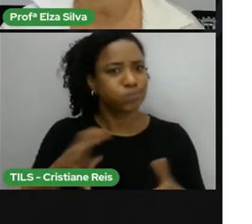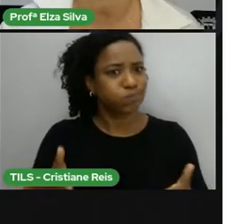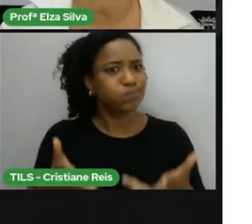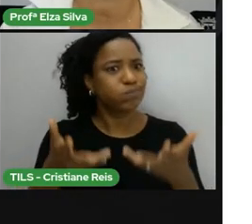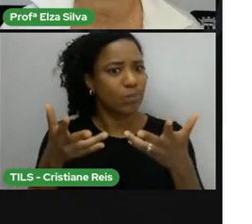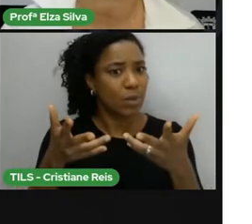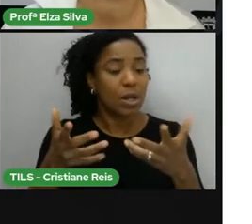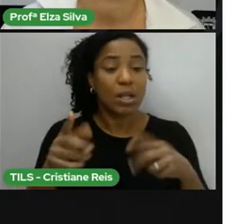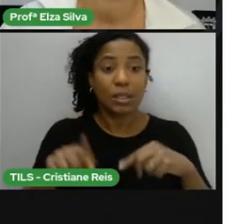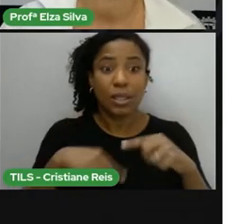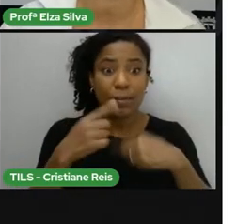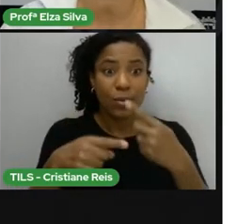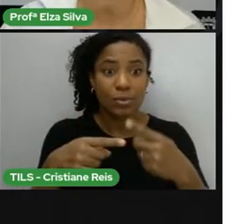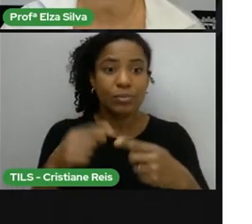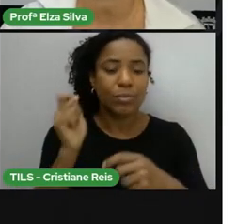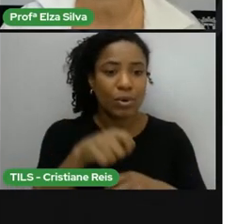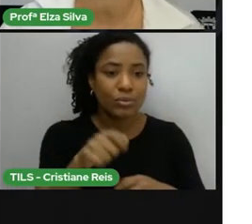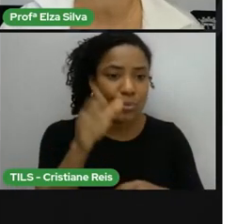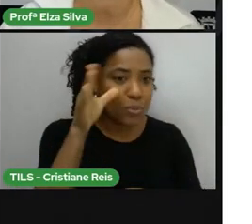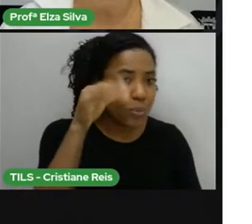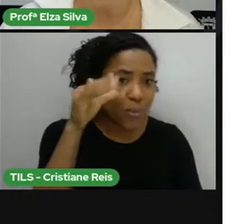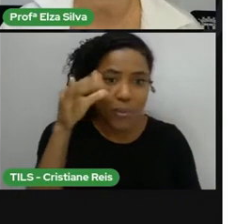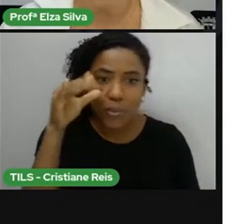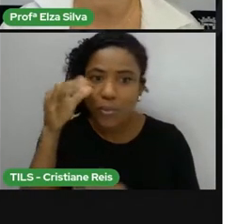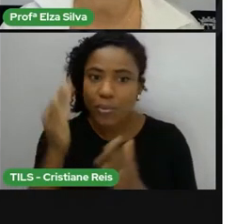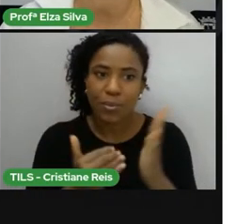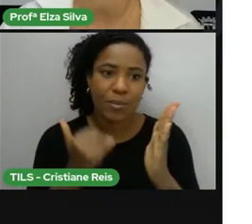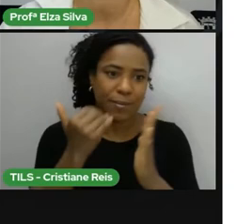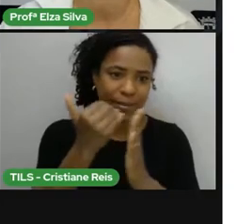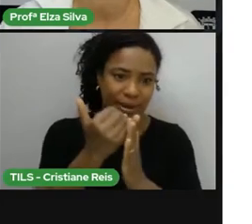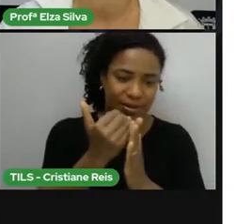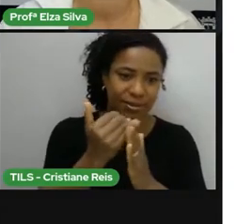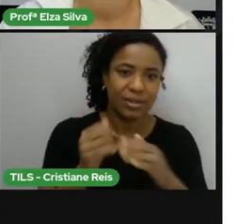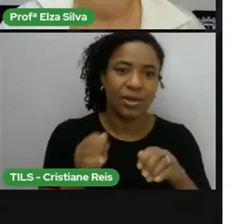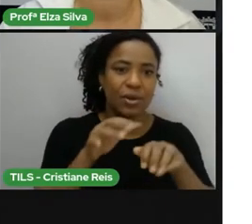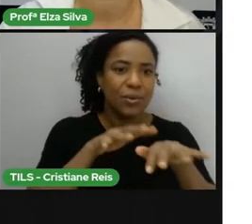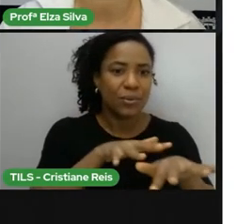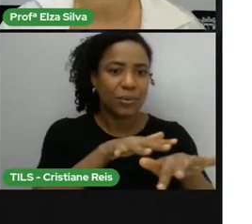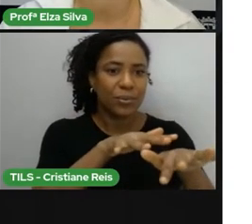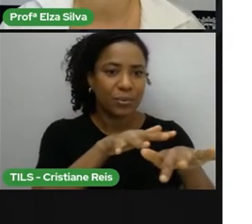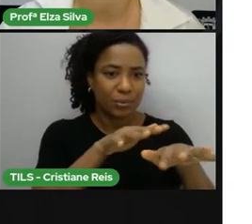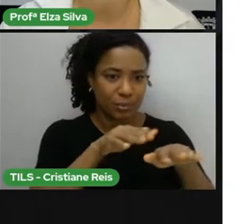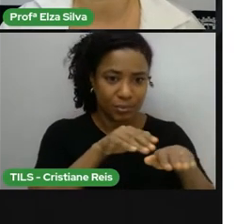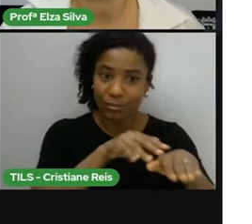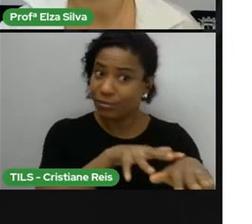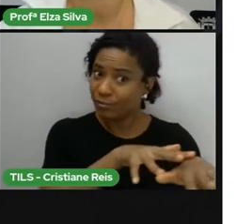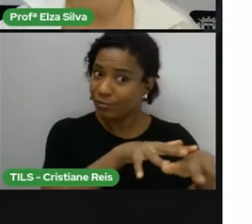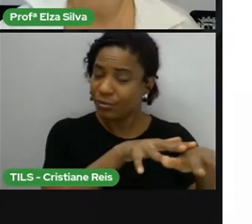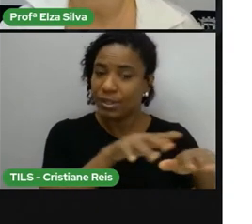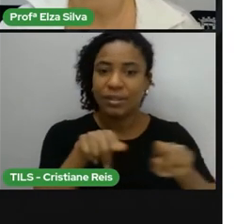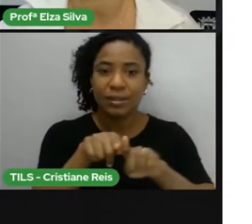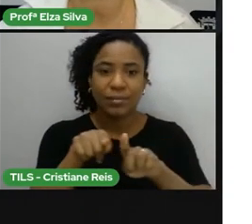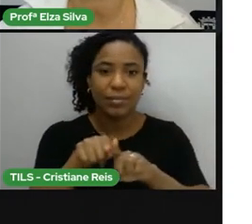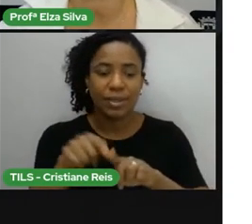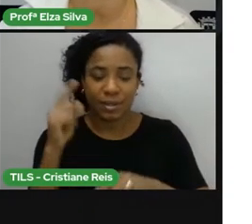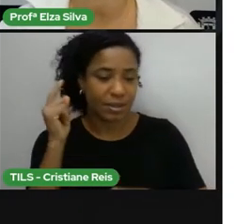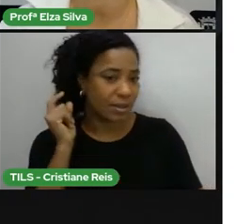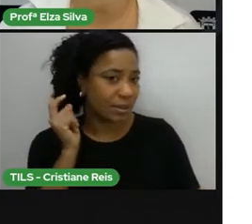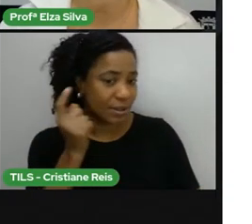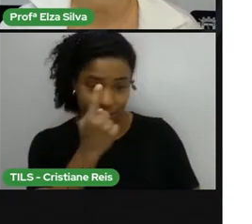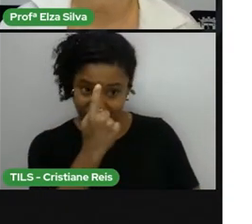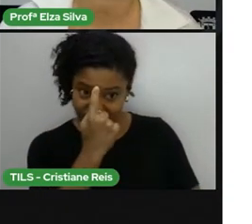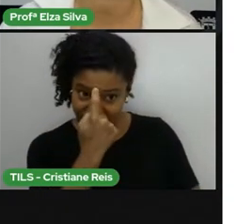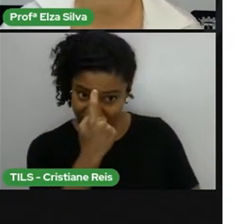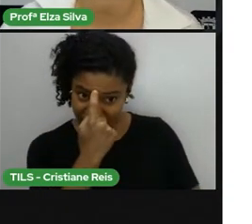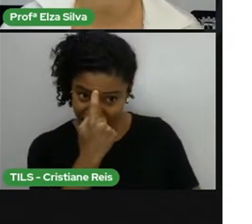Outros países Vejam que nós temos Aqui o Reino Unido Nós temos A Índia O Canadá